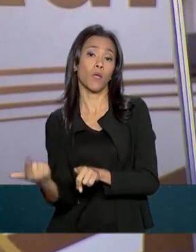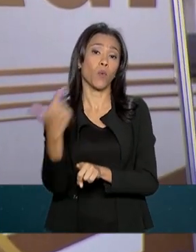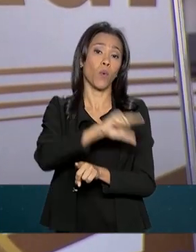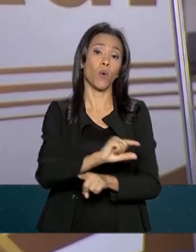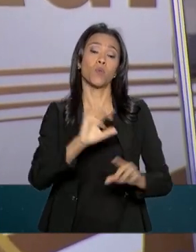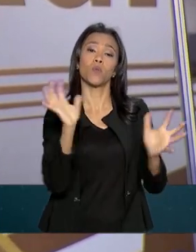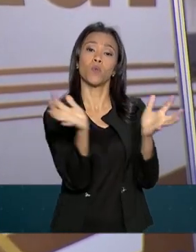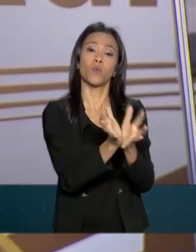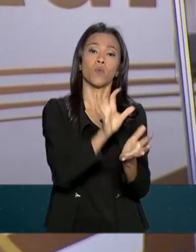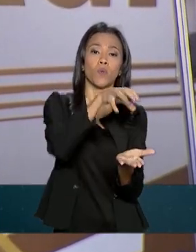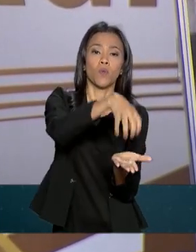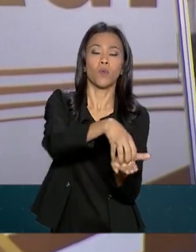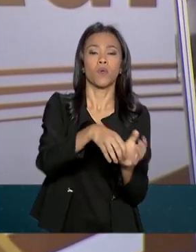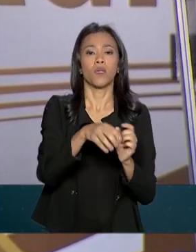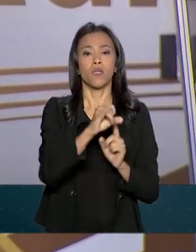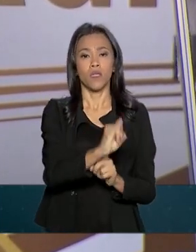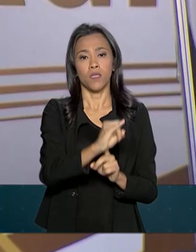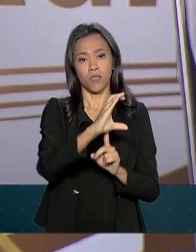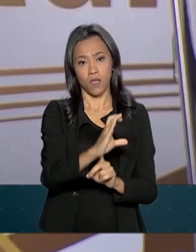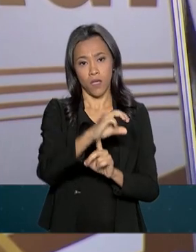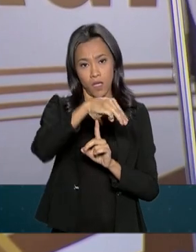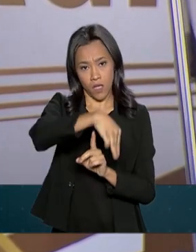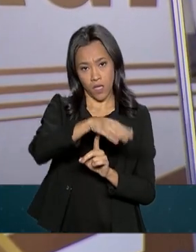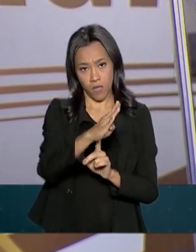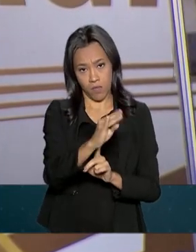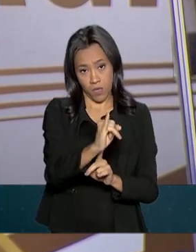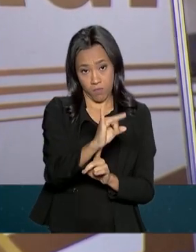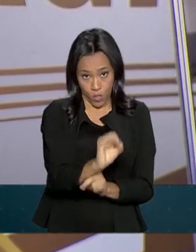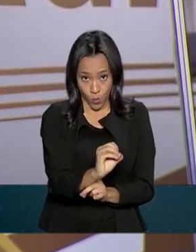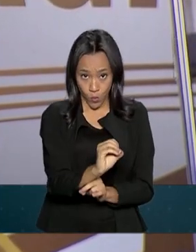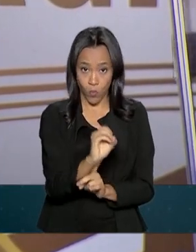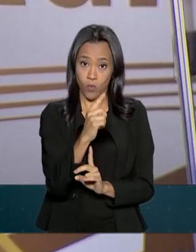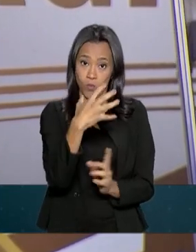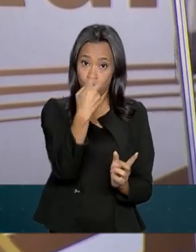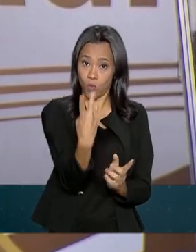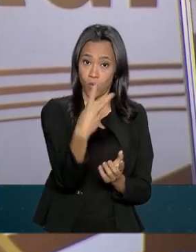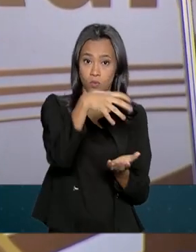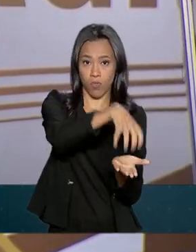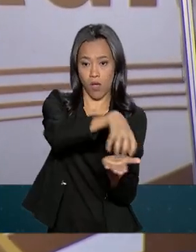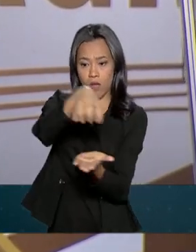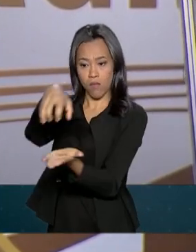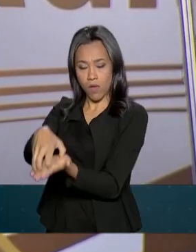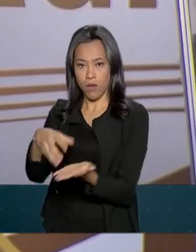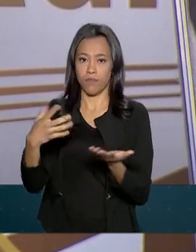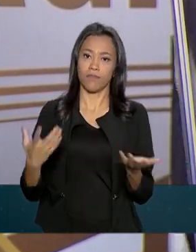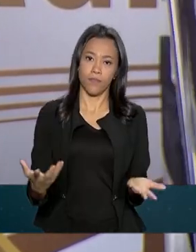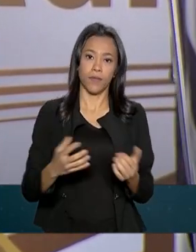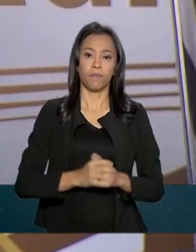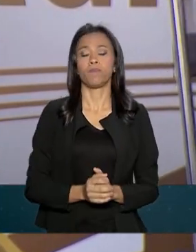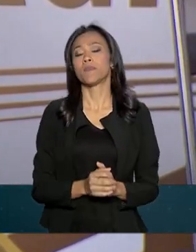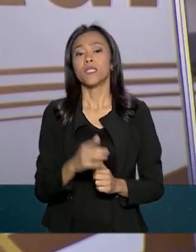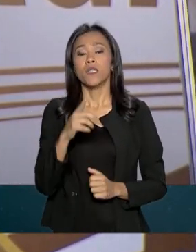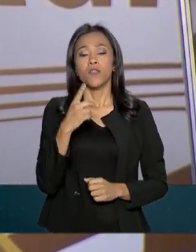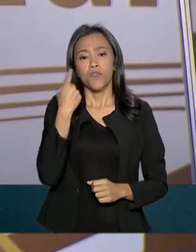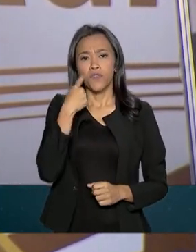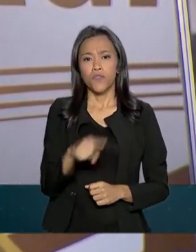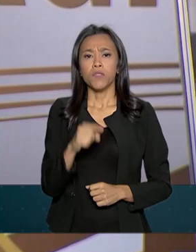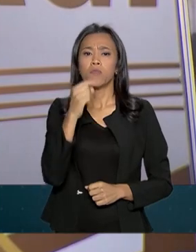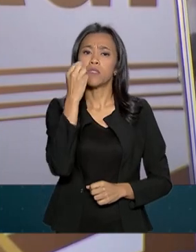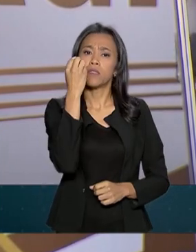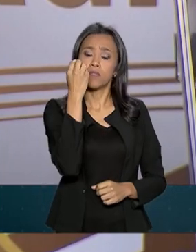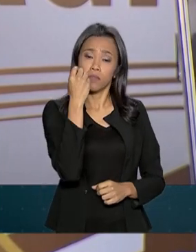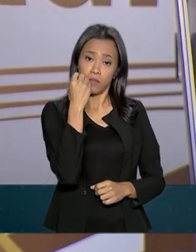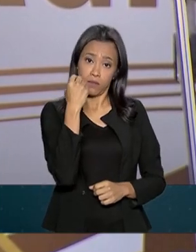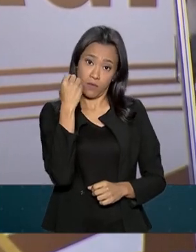Quando ela anunciou há poucos dias quatro integrantes da frente do ICMBio, quatro militares da